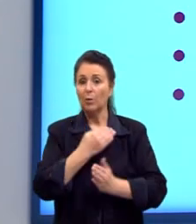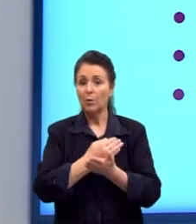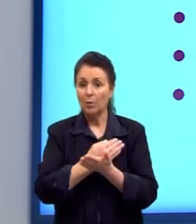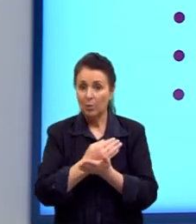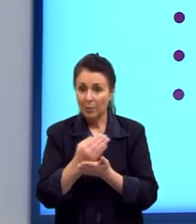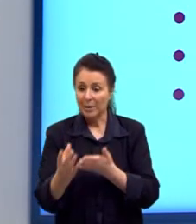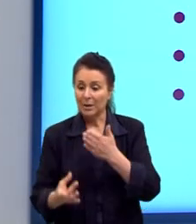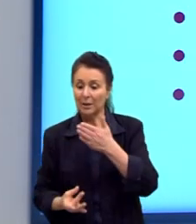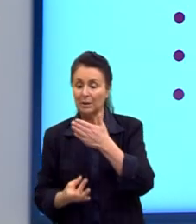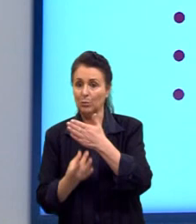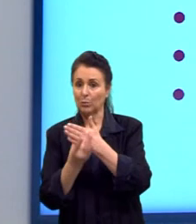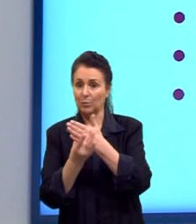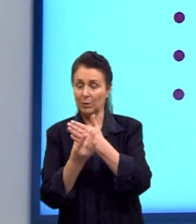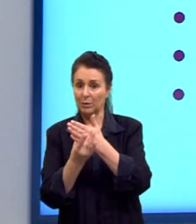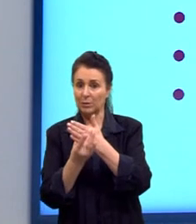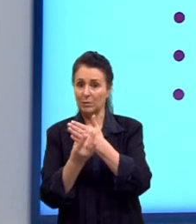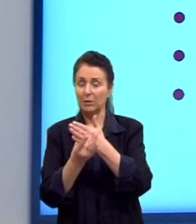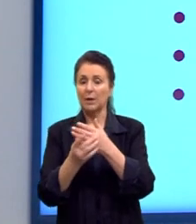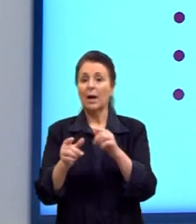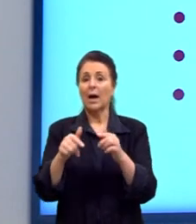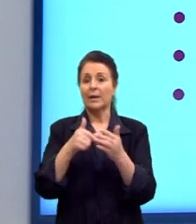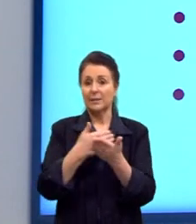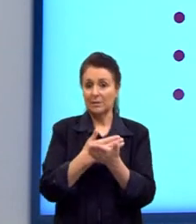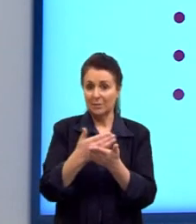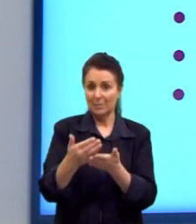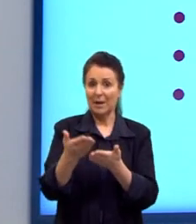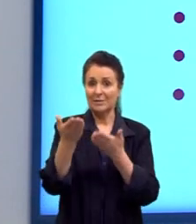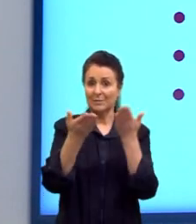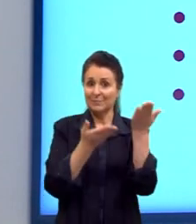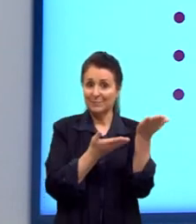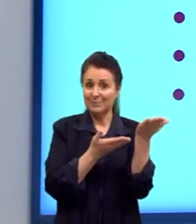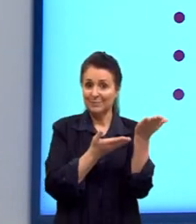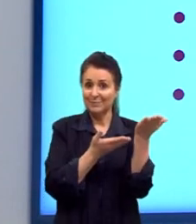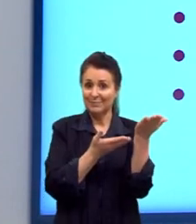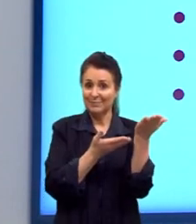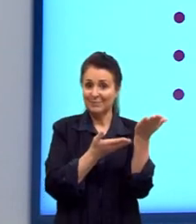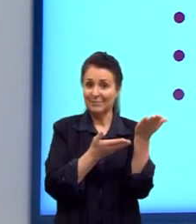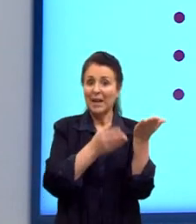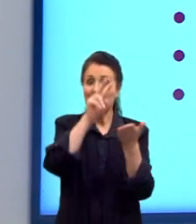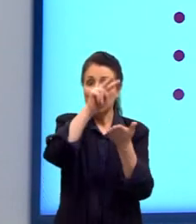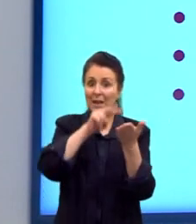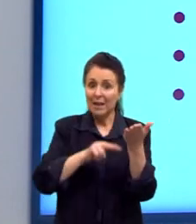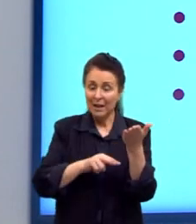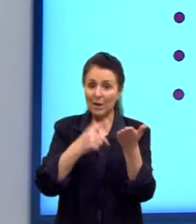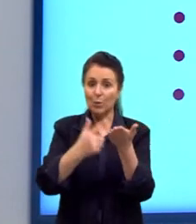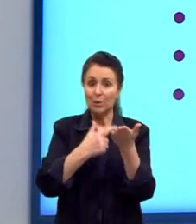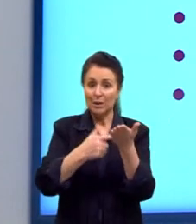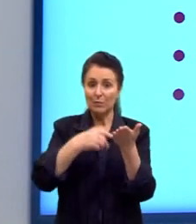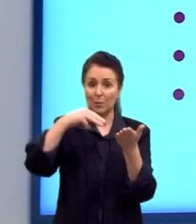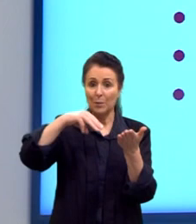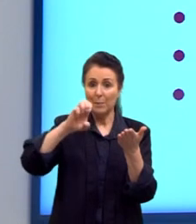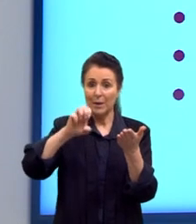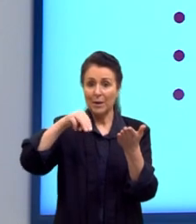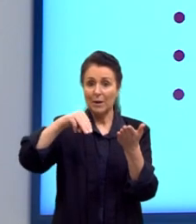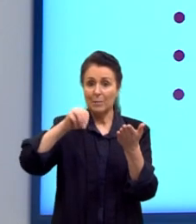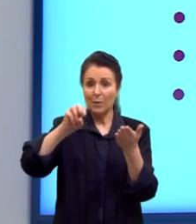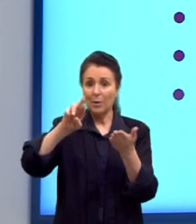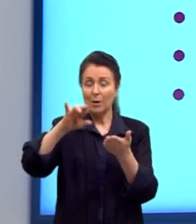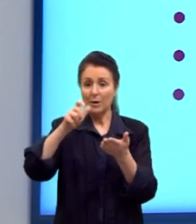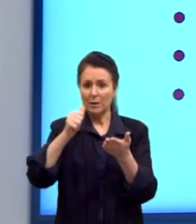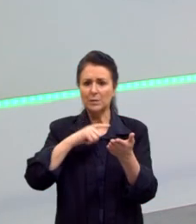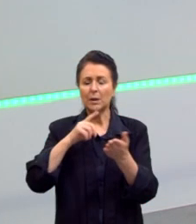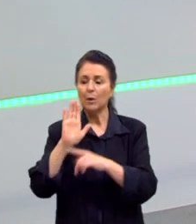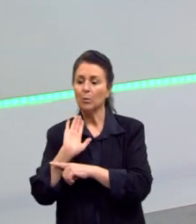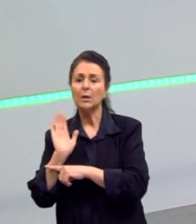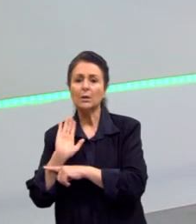realista. Então, vem Memórias Póstumas de Brás Cubas. Leiam esse livro. Esse livro é ótimo. Tem também um filme. Está bem